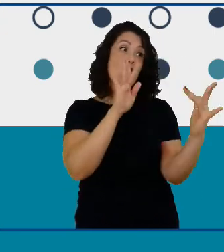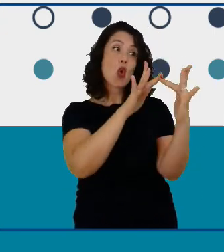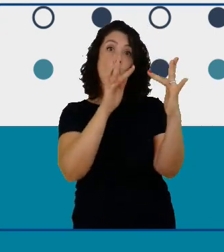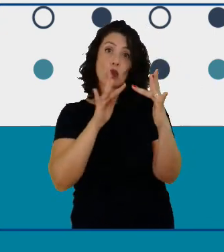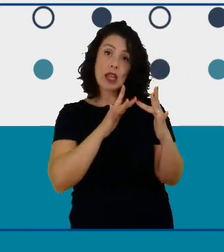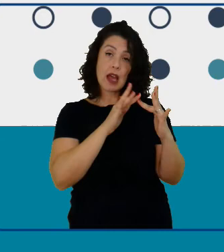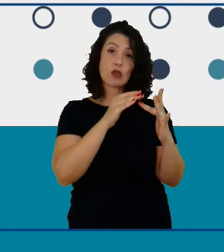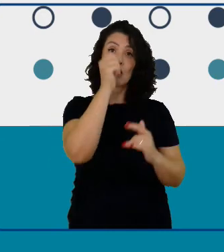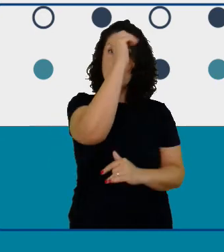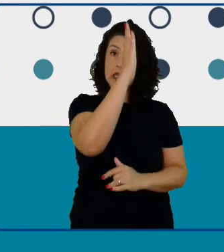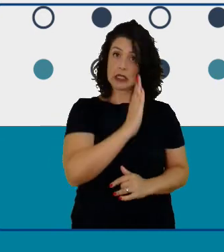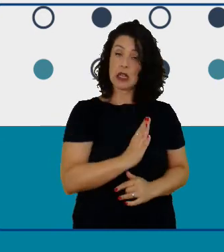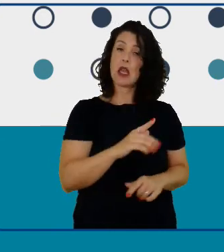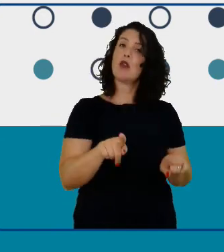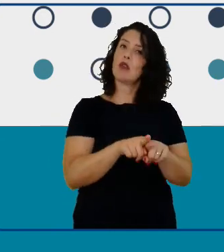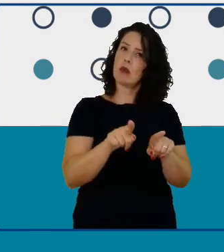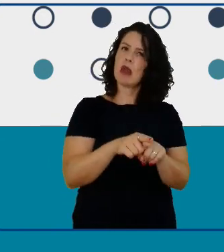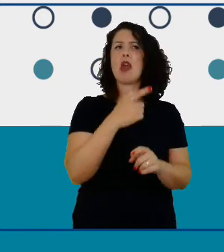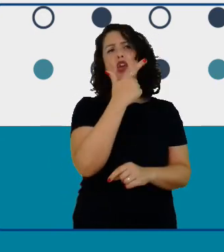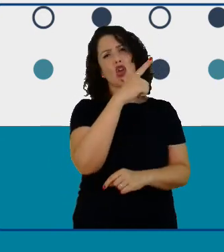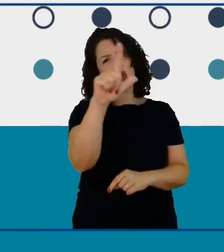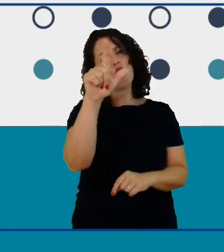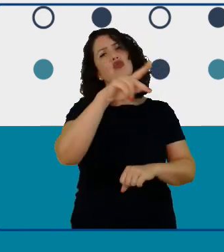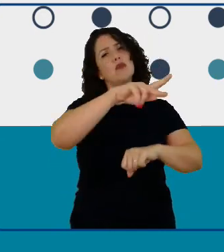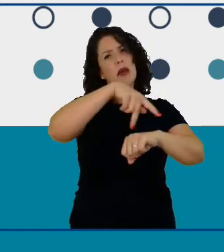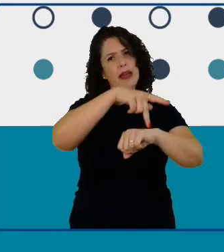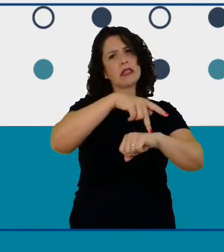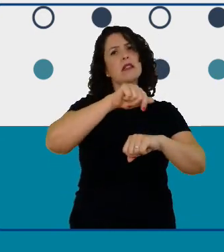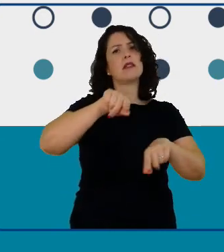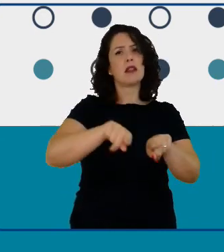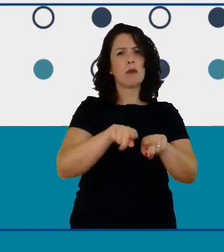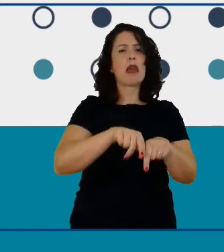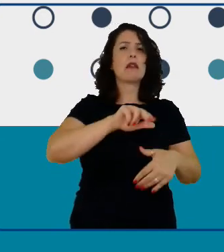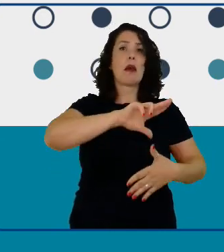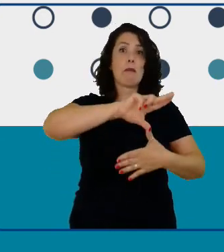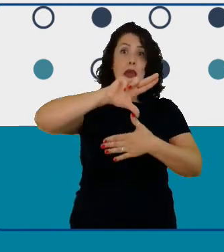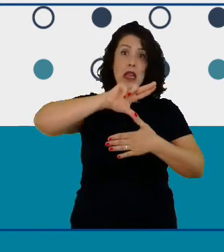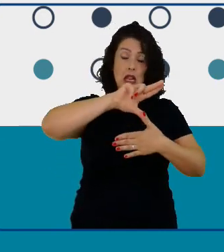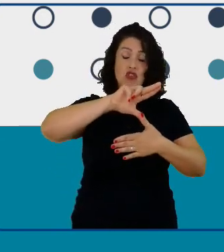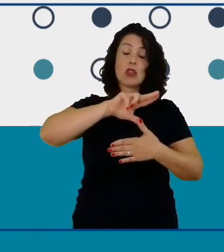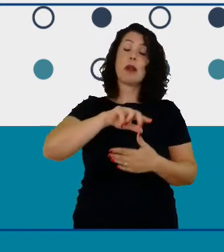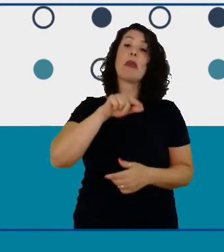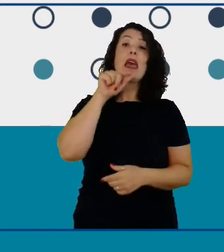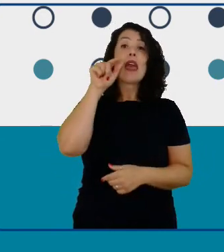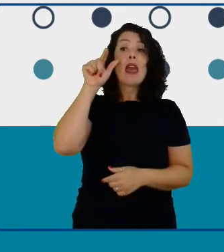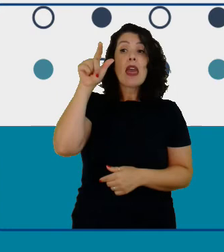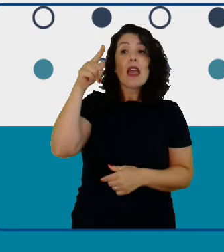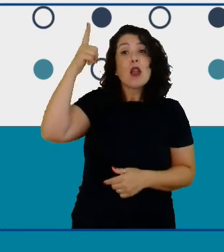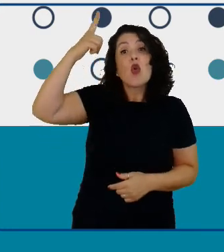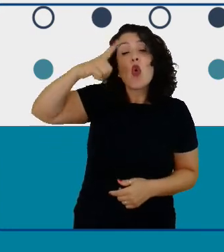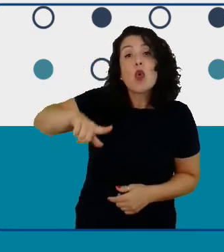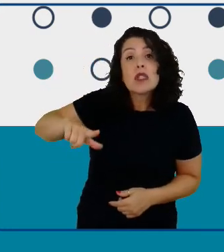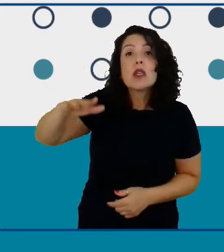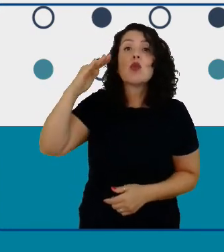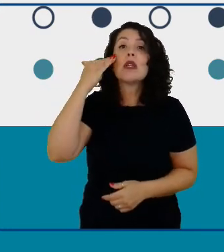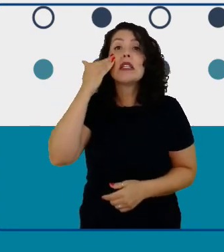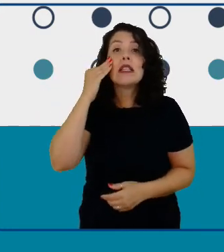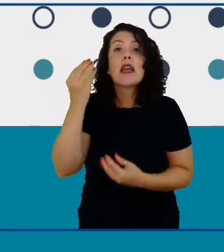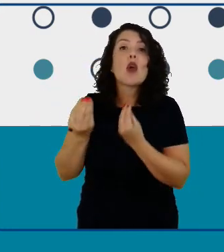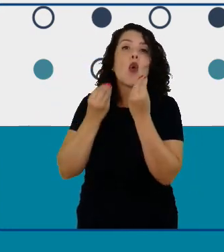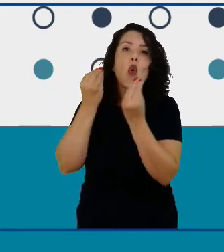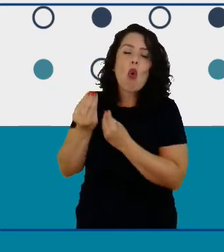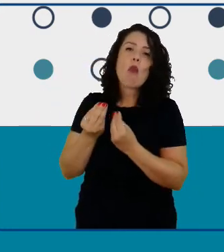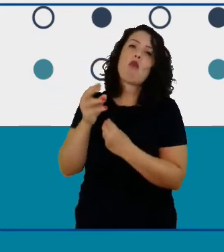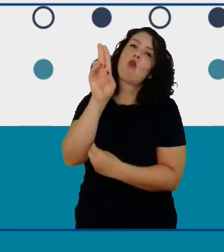e estudantes de outros países da América Latina ele conseguiu entender como que ele ia usar